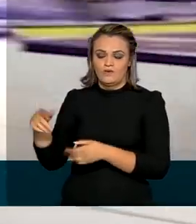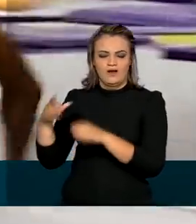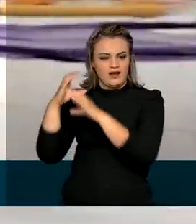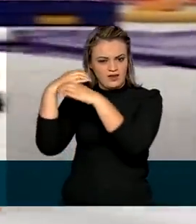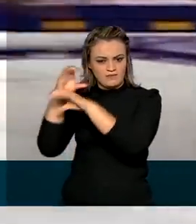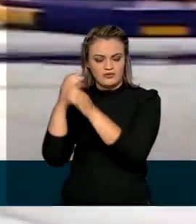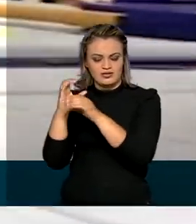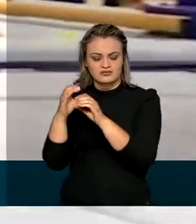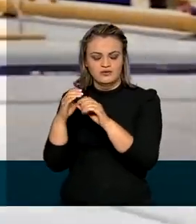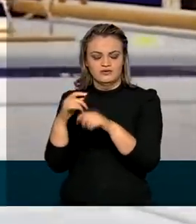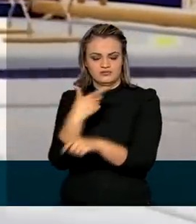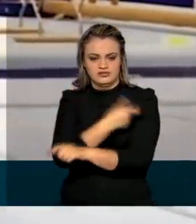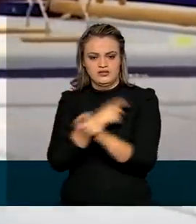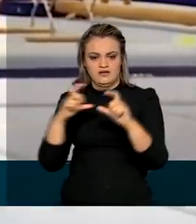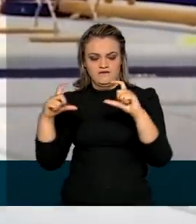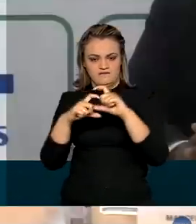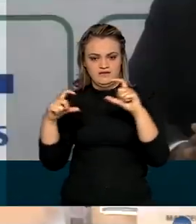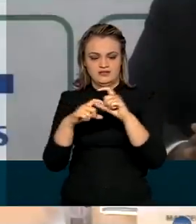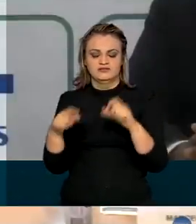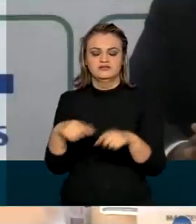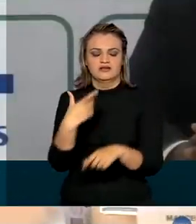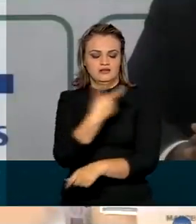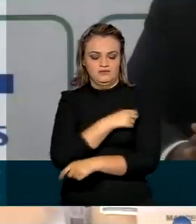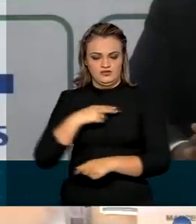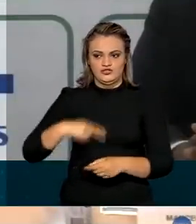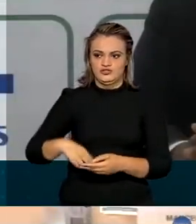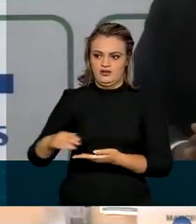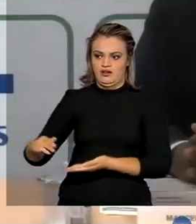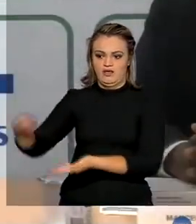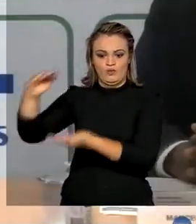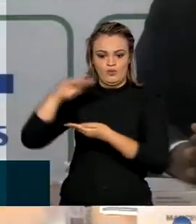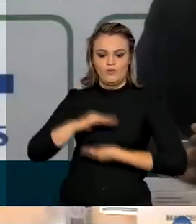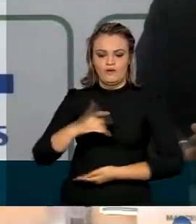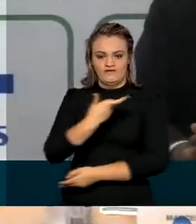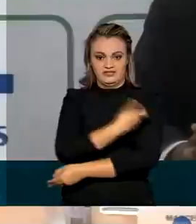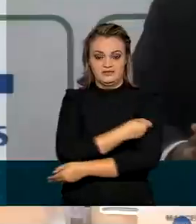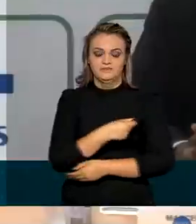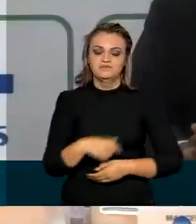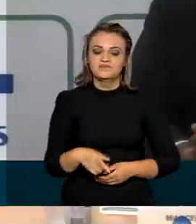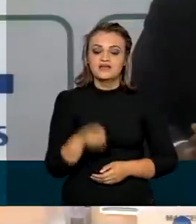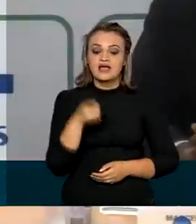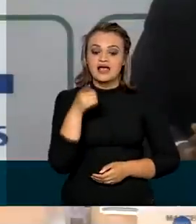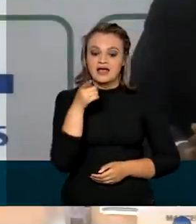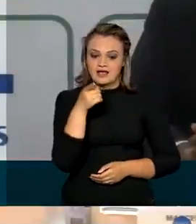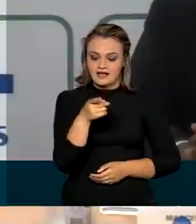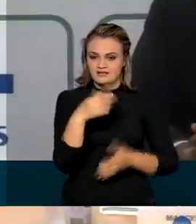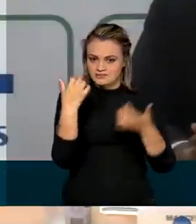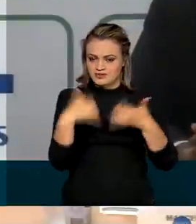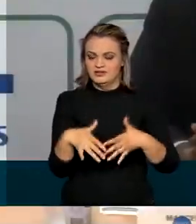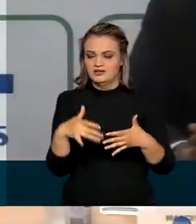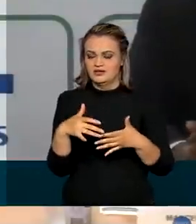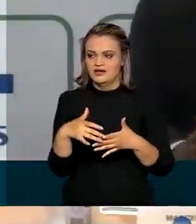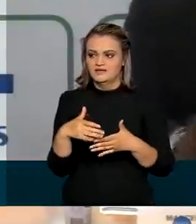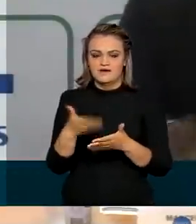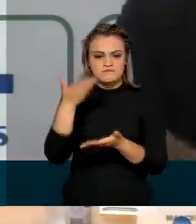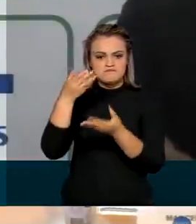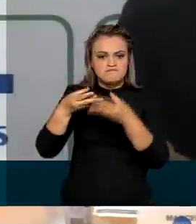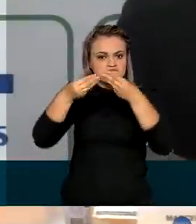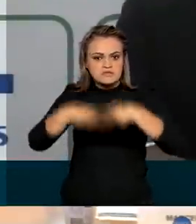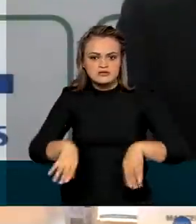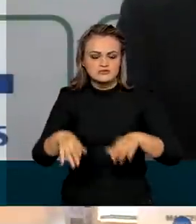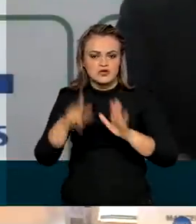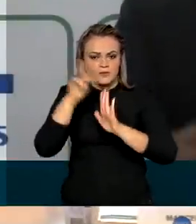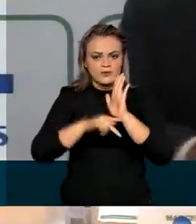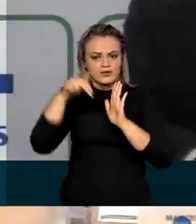laboratórios Pfizer e Sinovac. De tal maneira que não vai desfalcar o Programa Nacional de